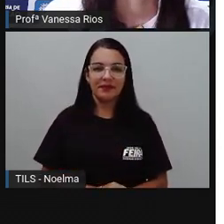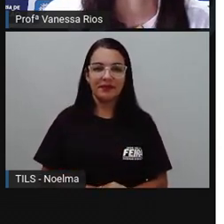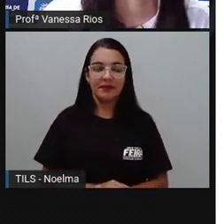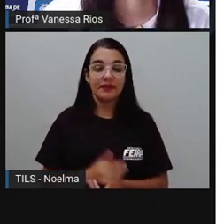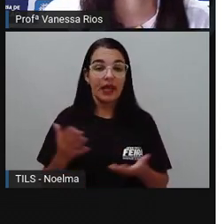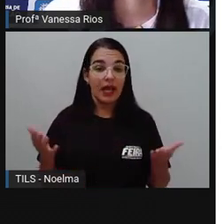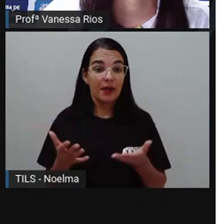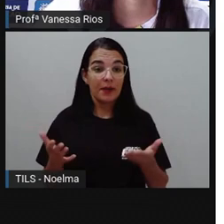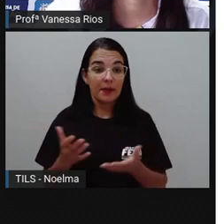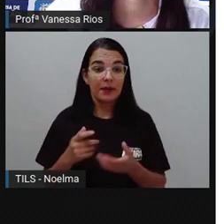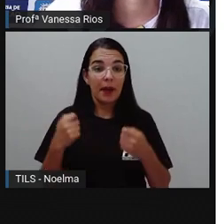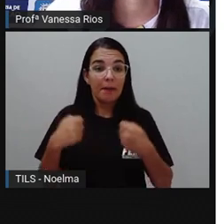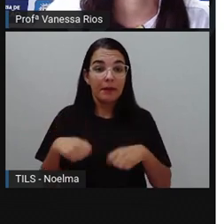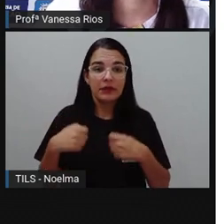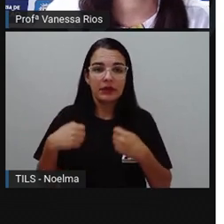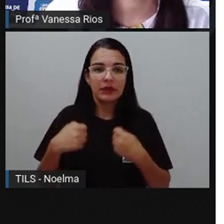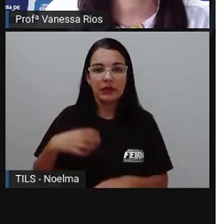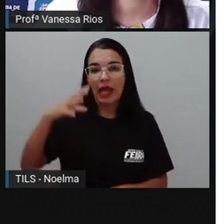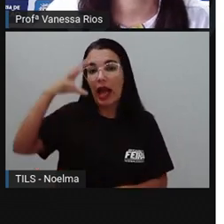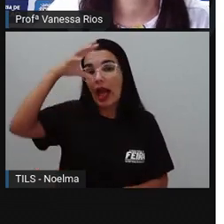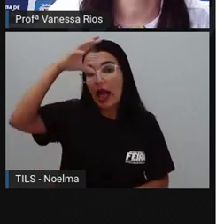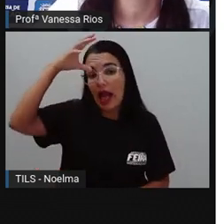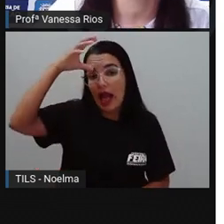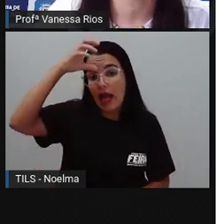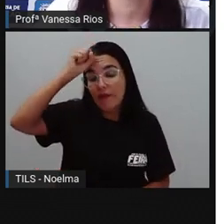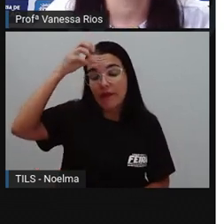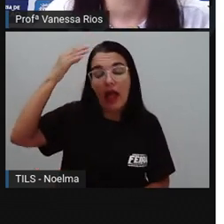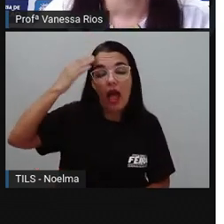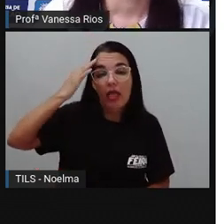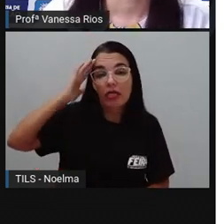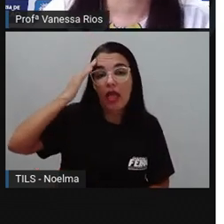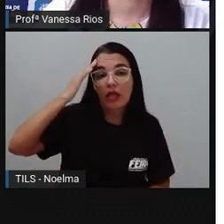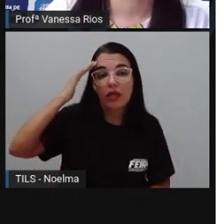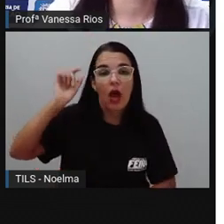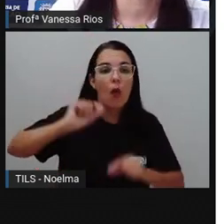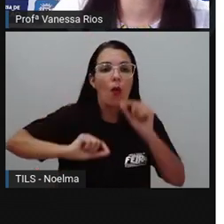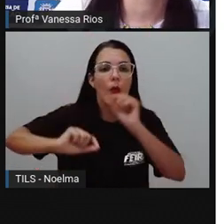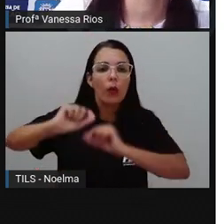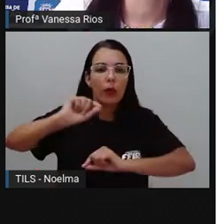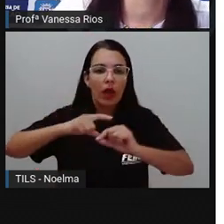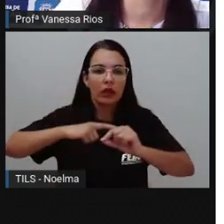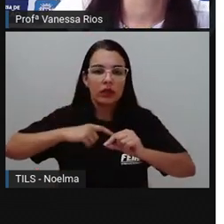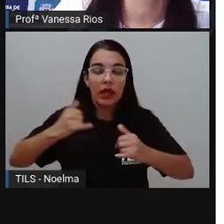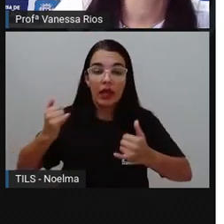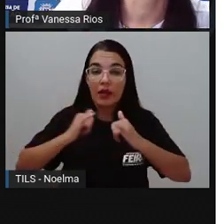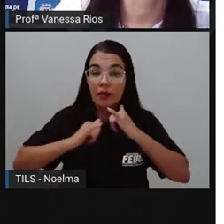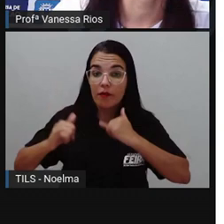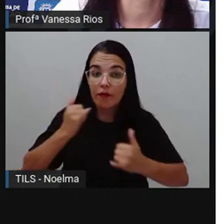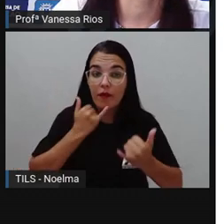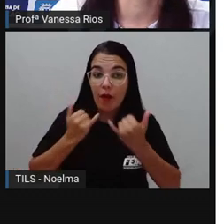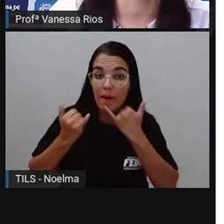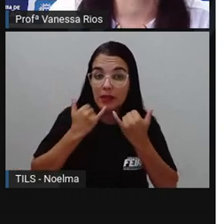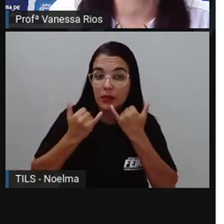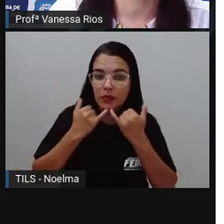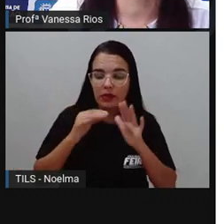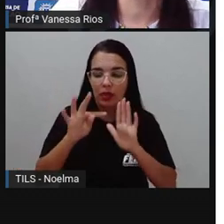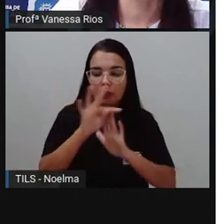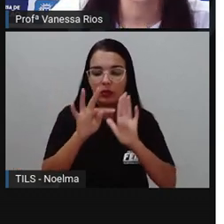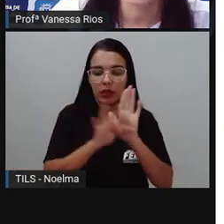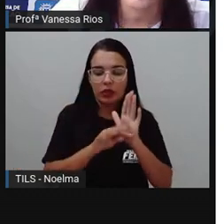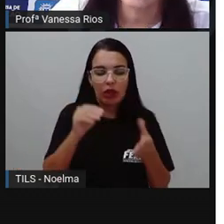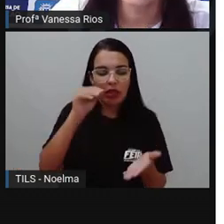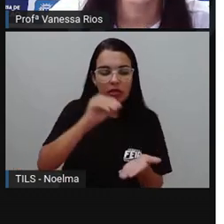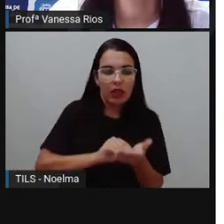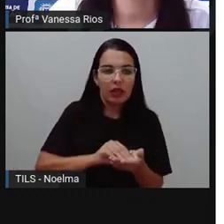E aí é necessário que a gente entenda a partir das informações trazidas no texto. Então a prova é colocar aqui